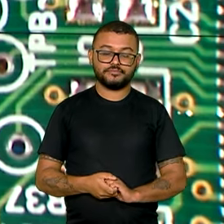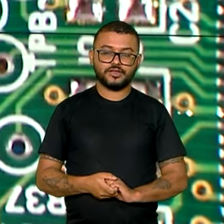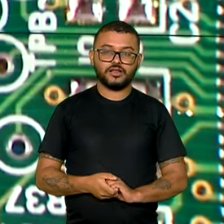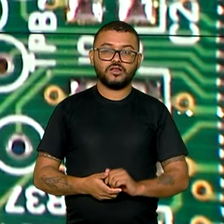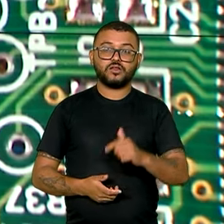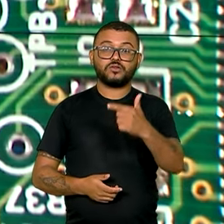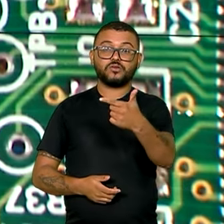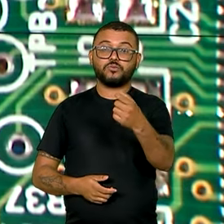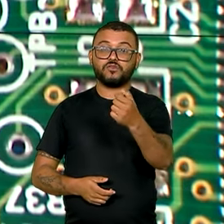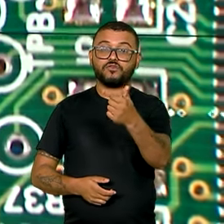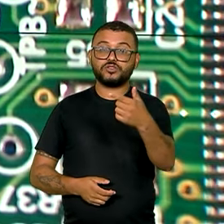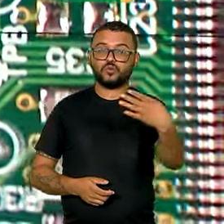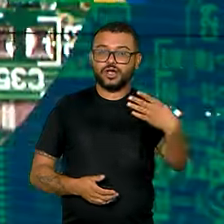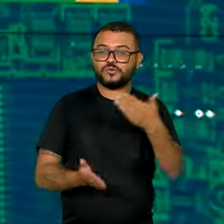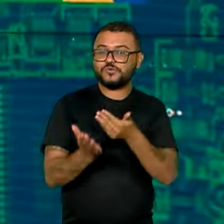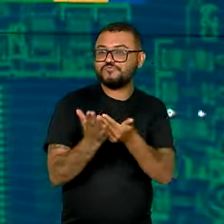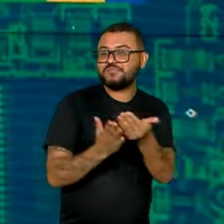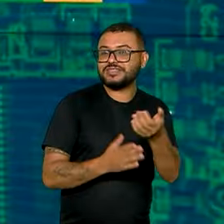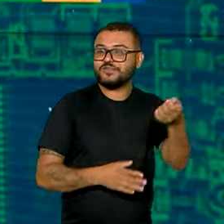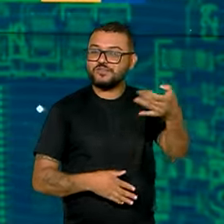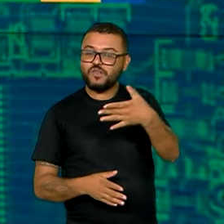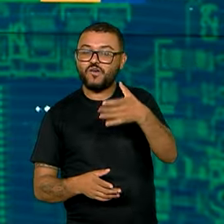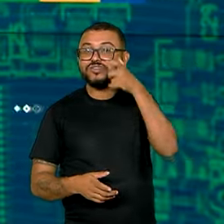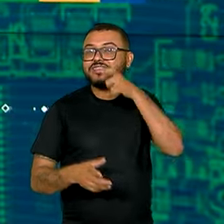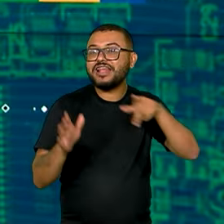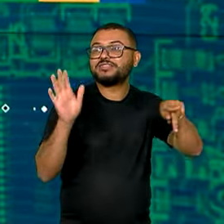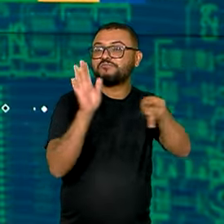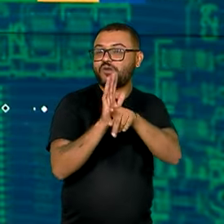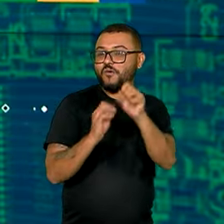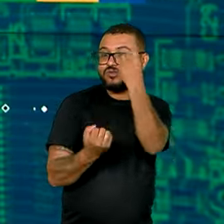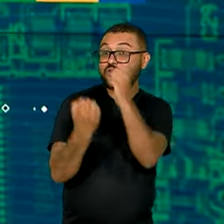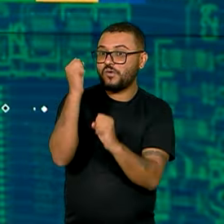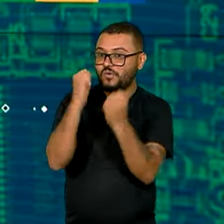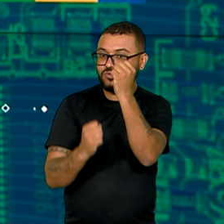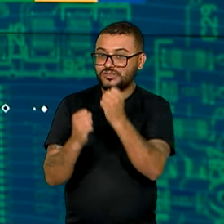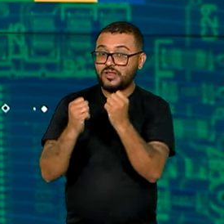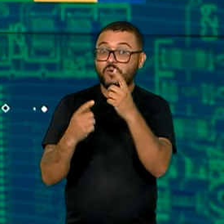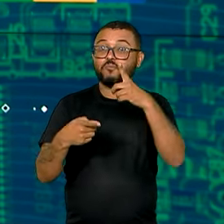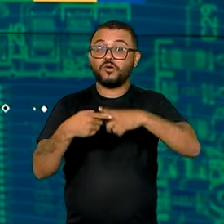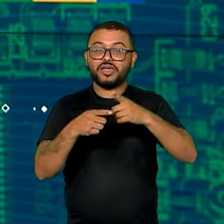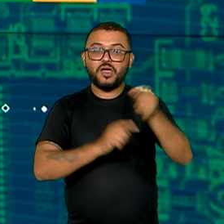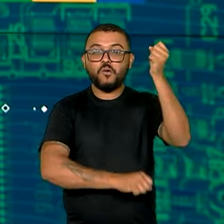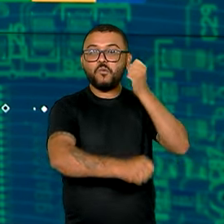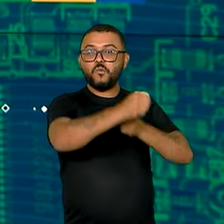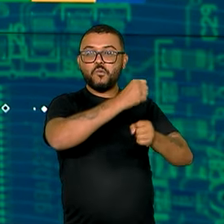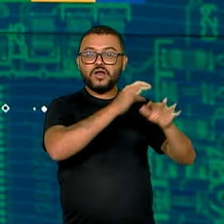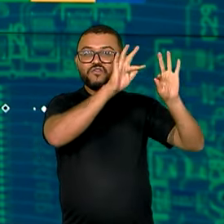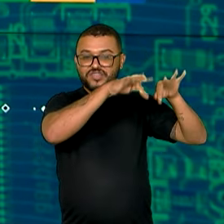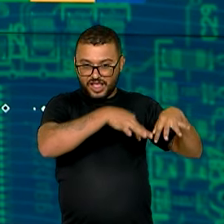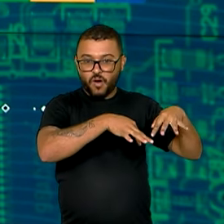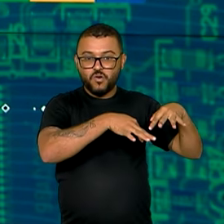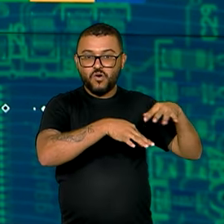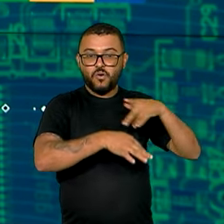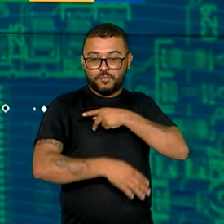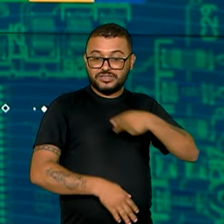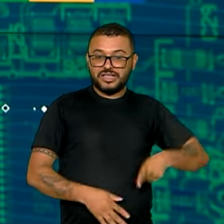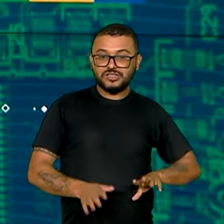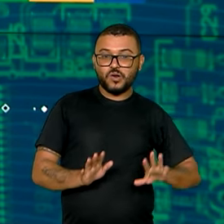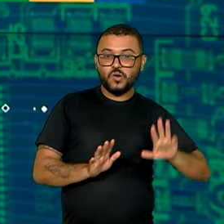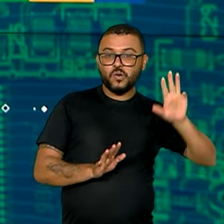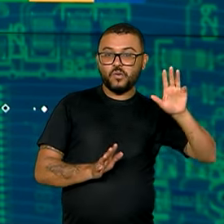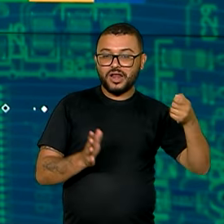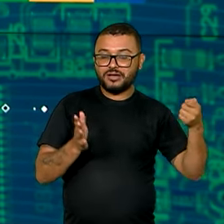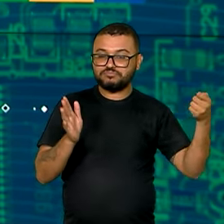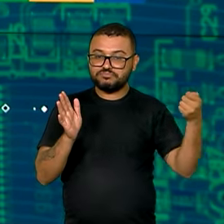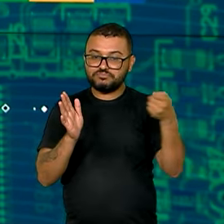2024 começa com novas perspectivas para a indústria. É que no fim do ano passado, o presidente Lula assinou uma